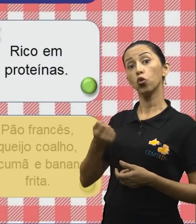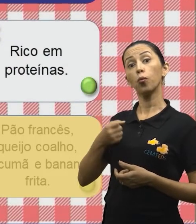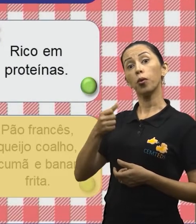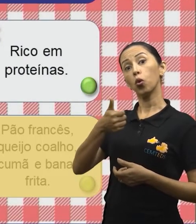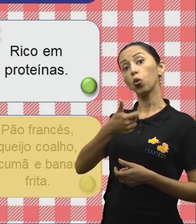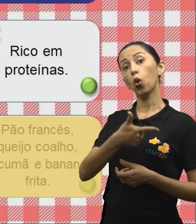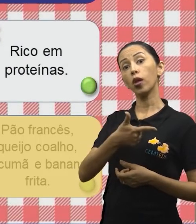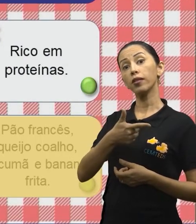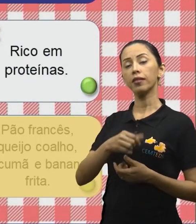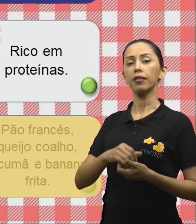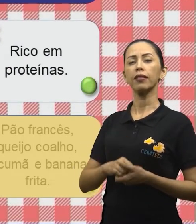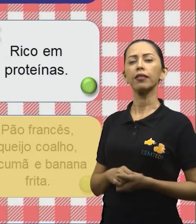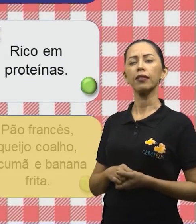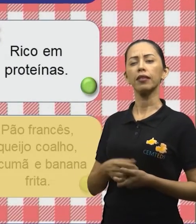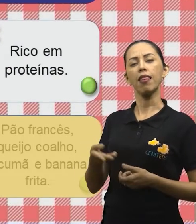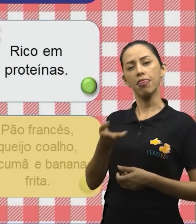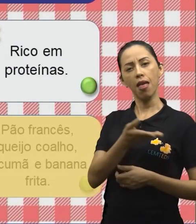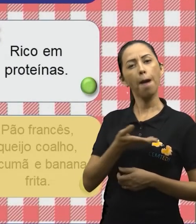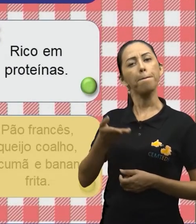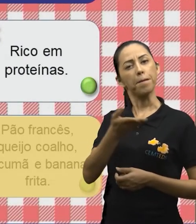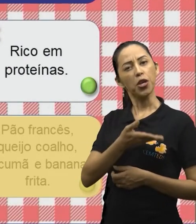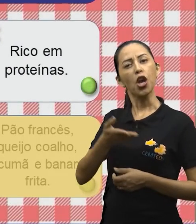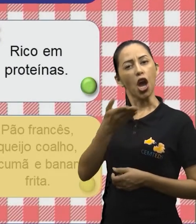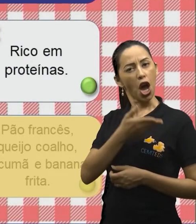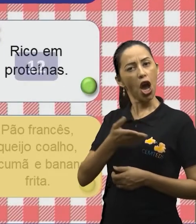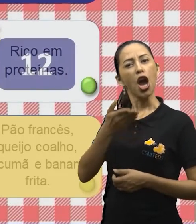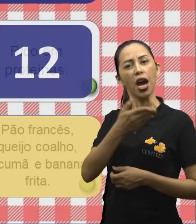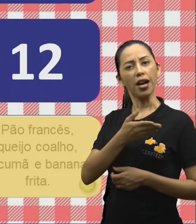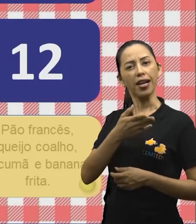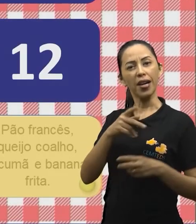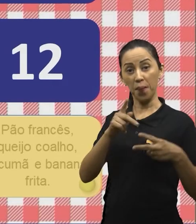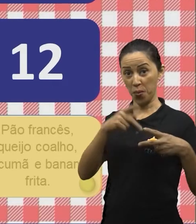em proteínas. Não! Doutora!